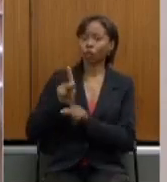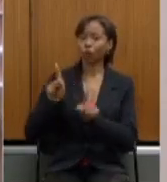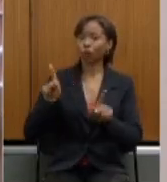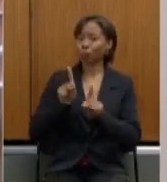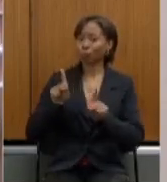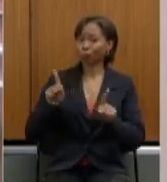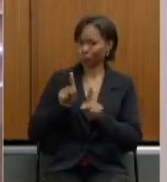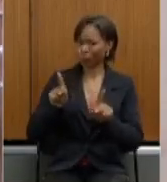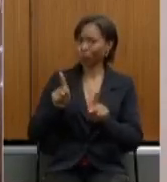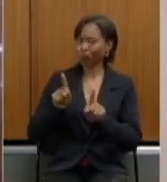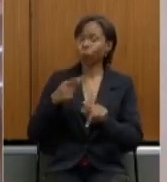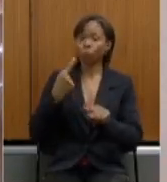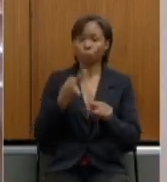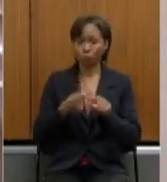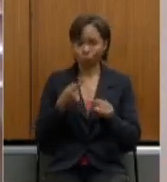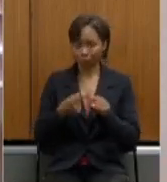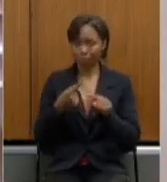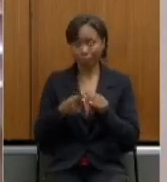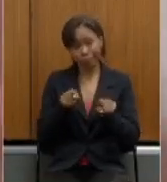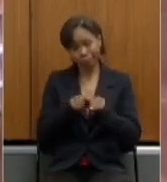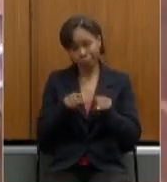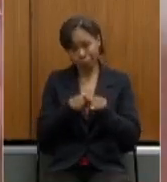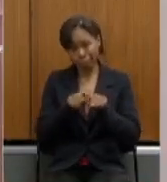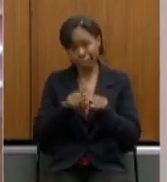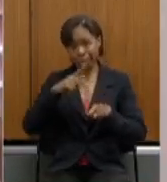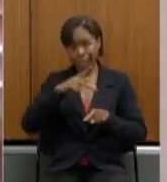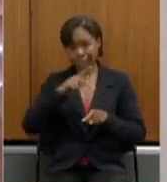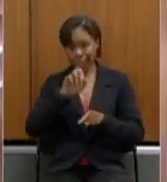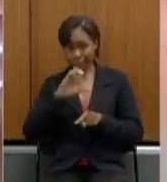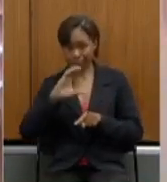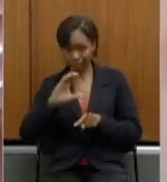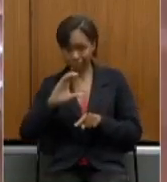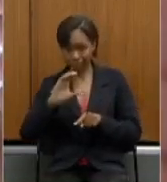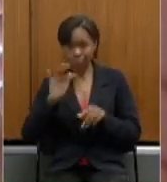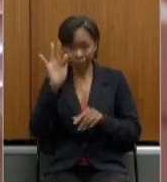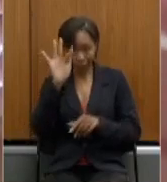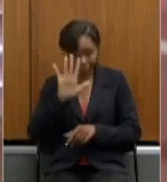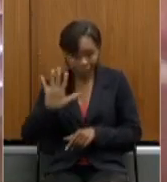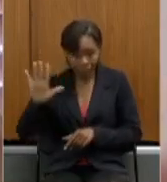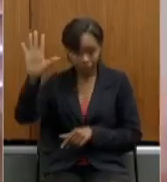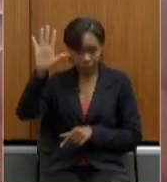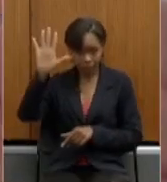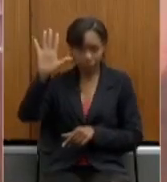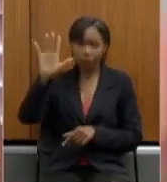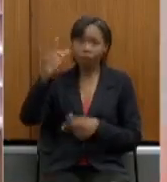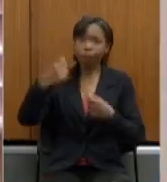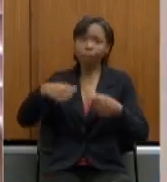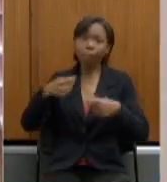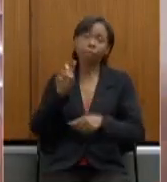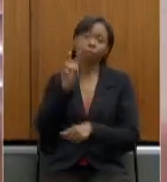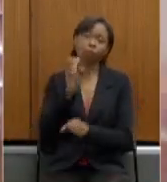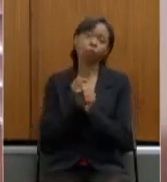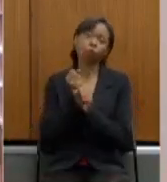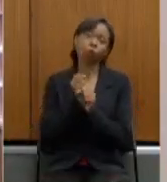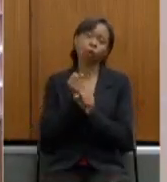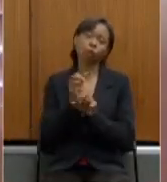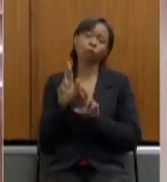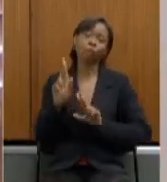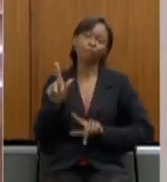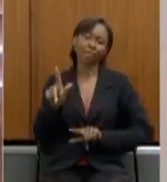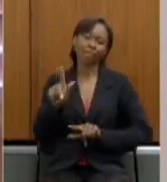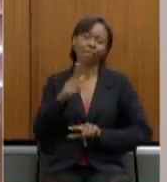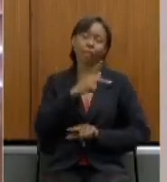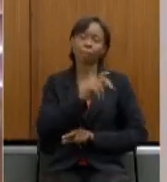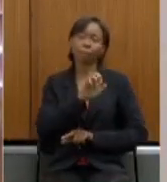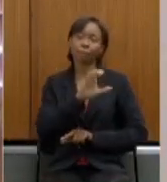segundo a informação essa PEC da União ela deveria ter 5 anos de diferença da